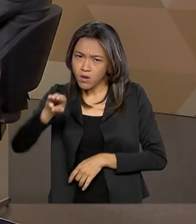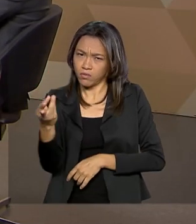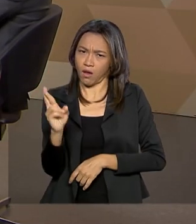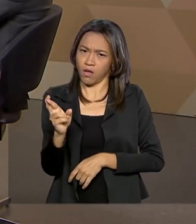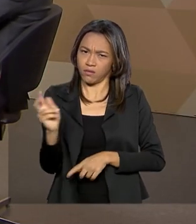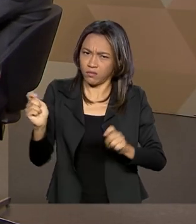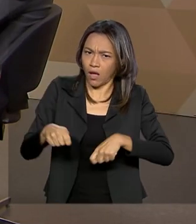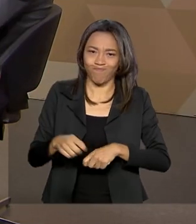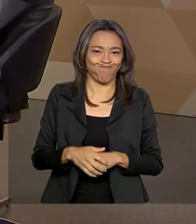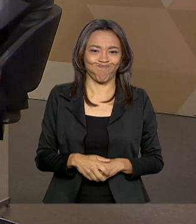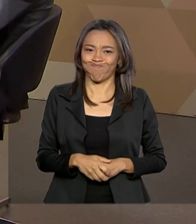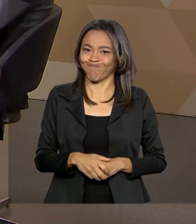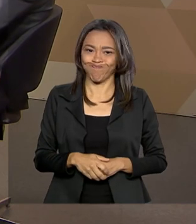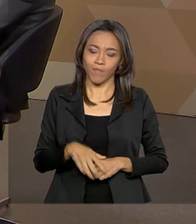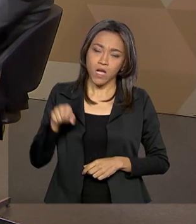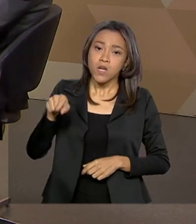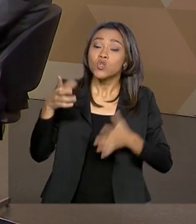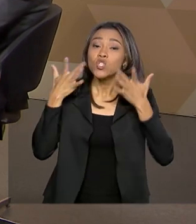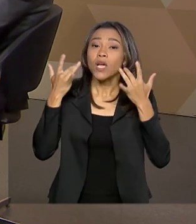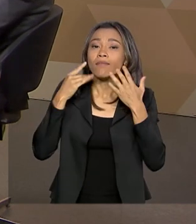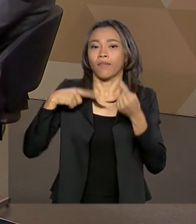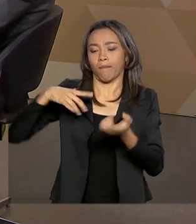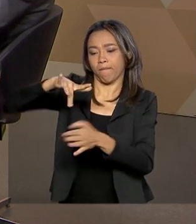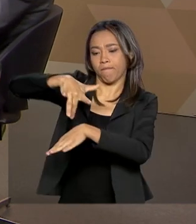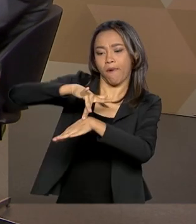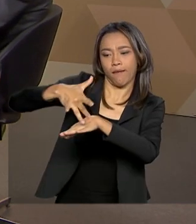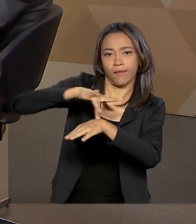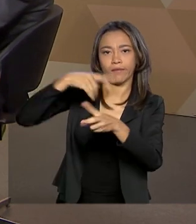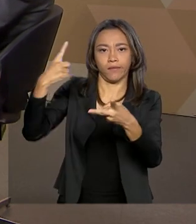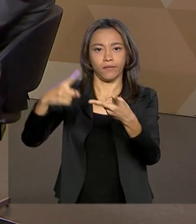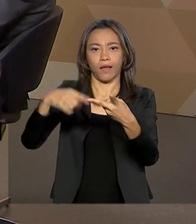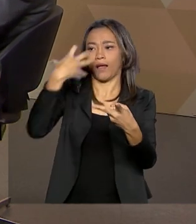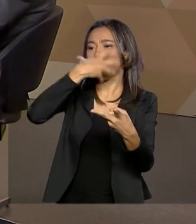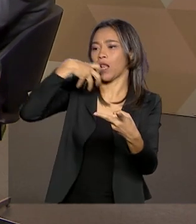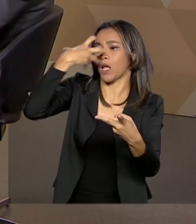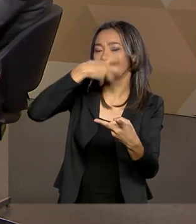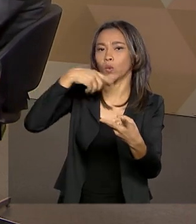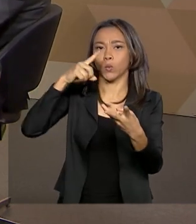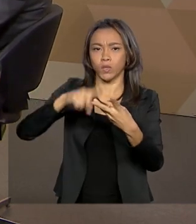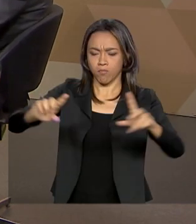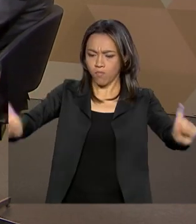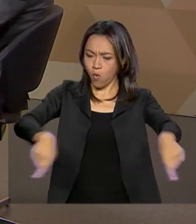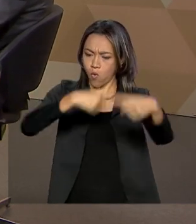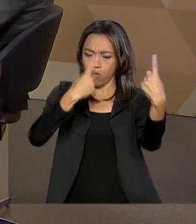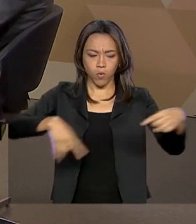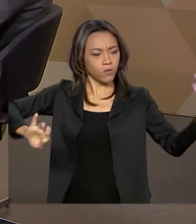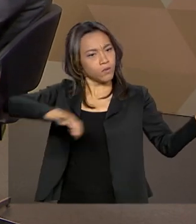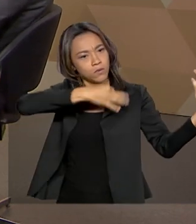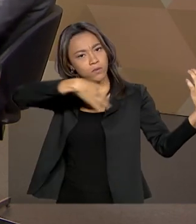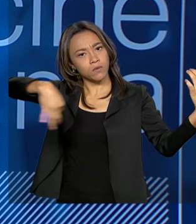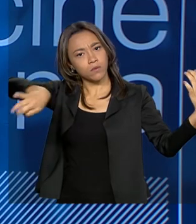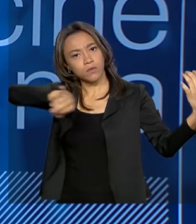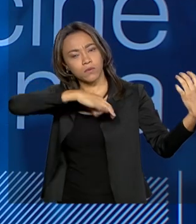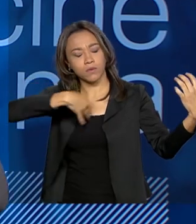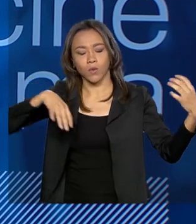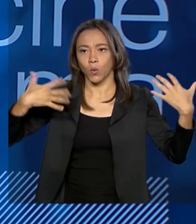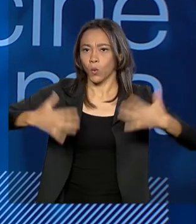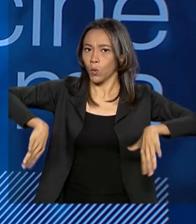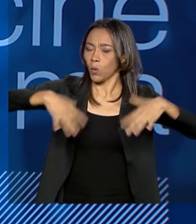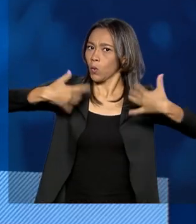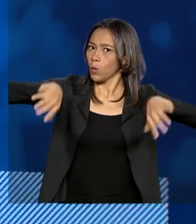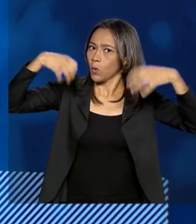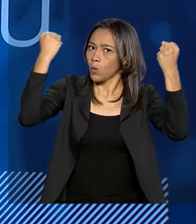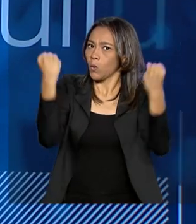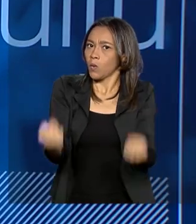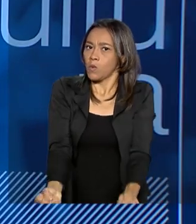reais. Espetáculos de teatro musical incluem bailarinos, incluem cantores, incluem orquestras, muitas vezes, incluem uma estrutura de produção muito